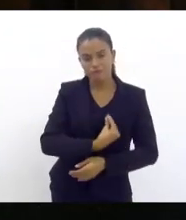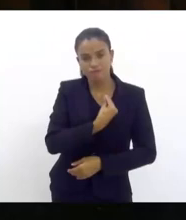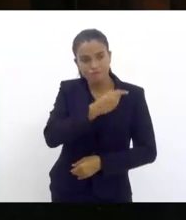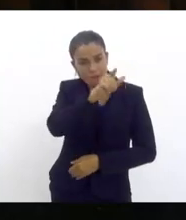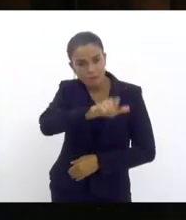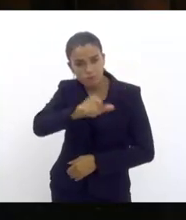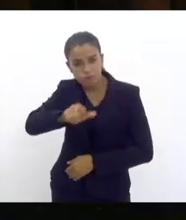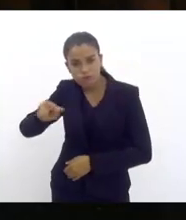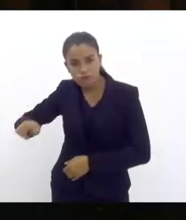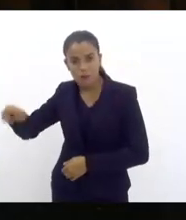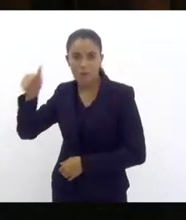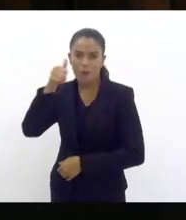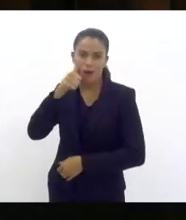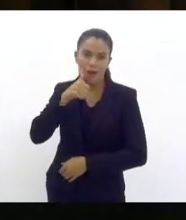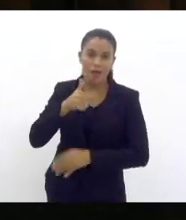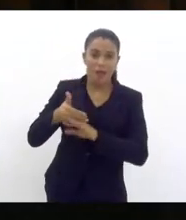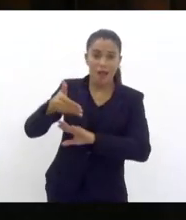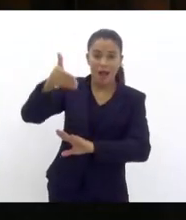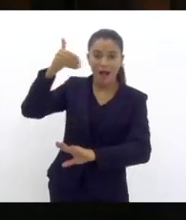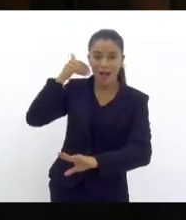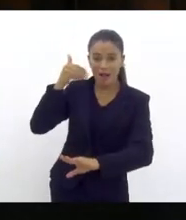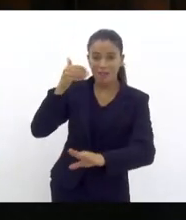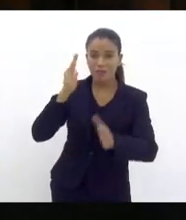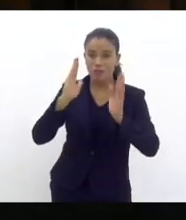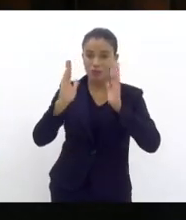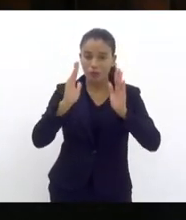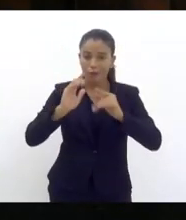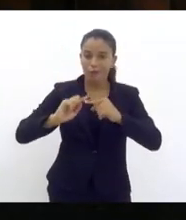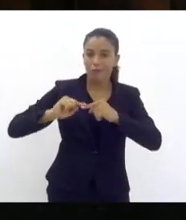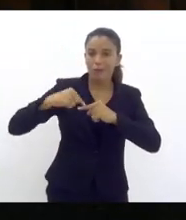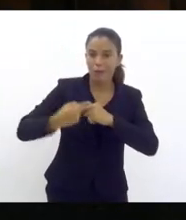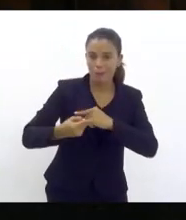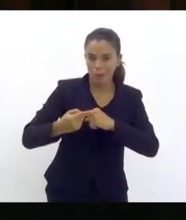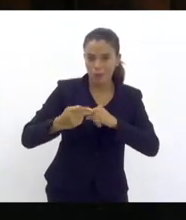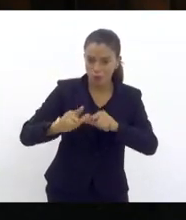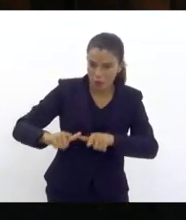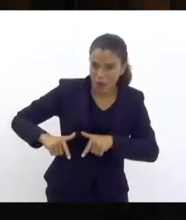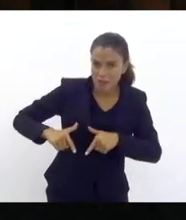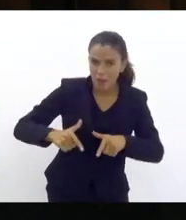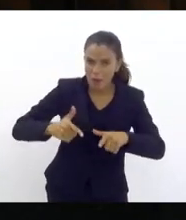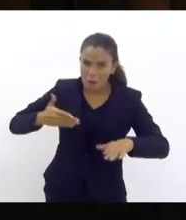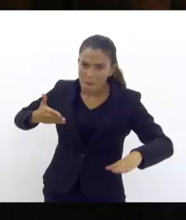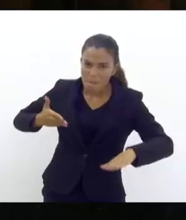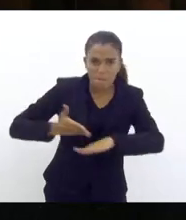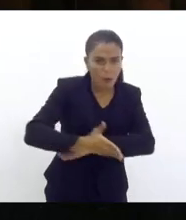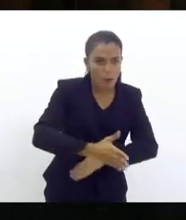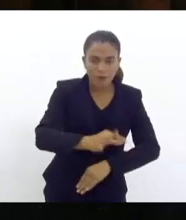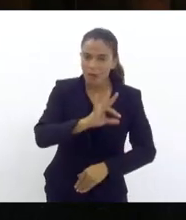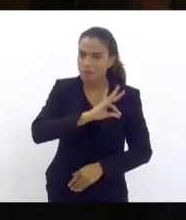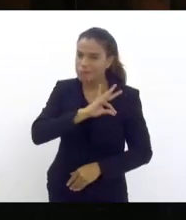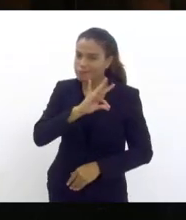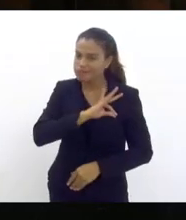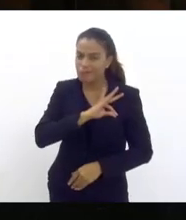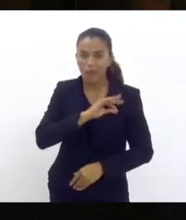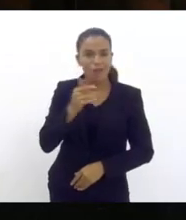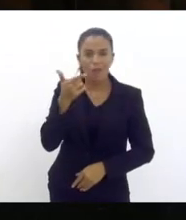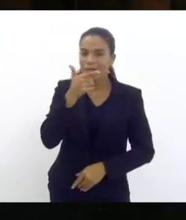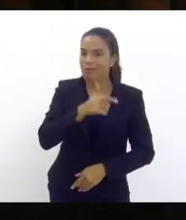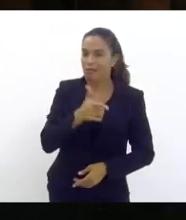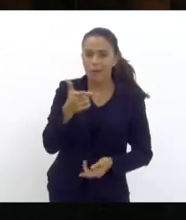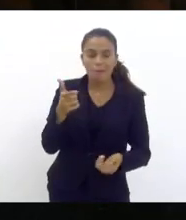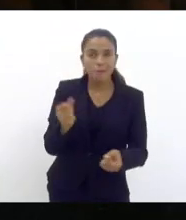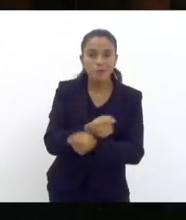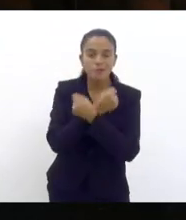antes, durante e após uma operação policial são impactos irreversíveis